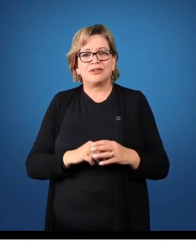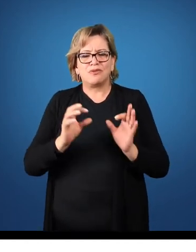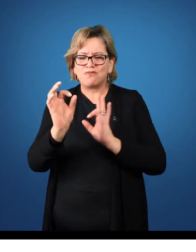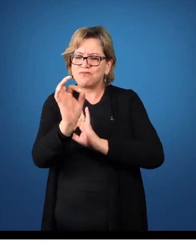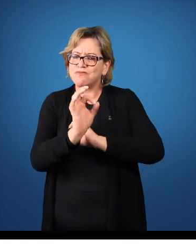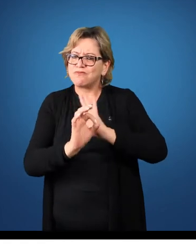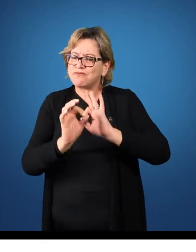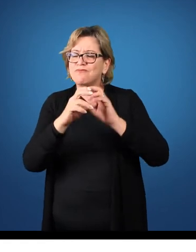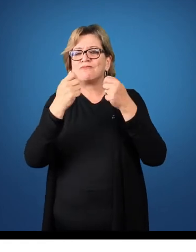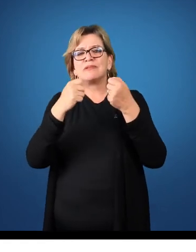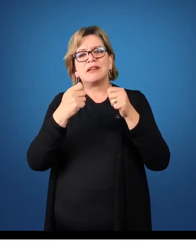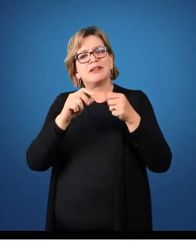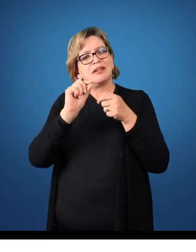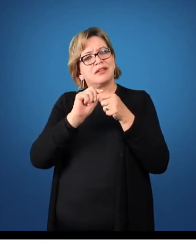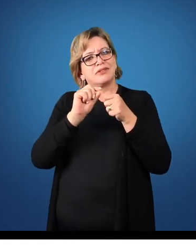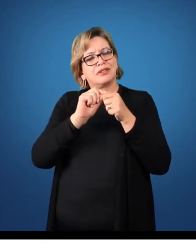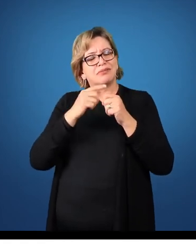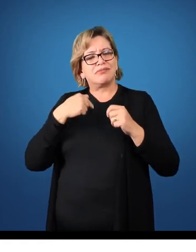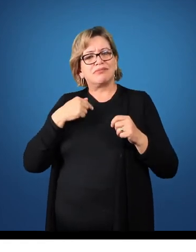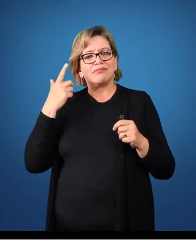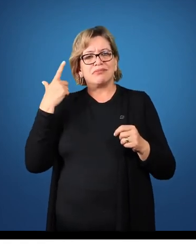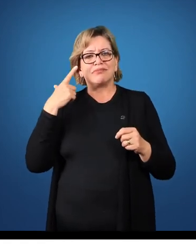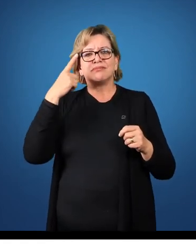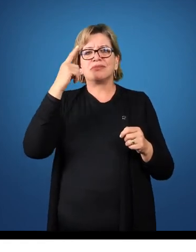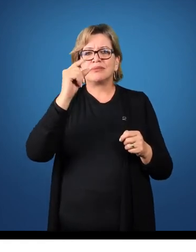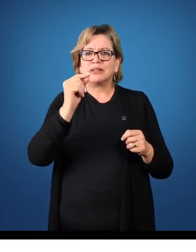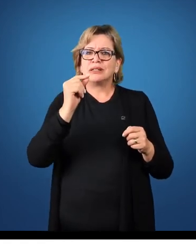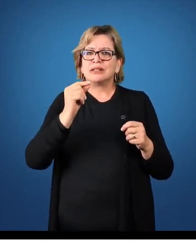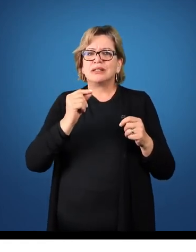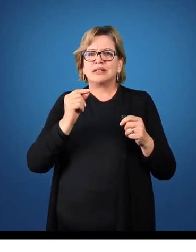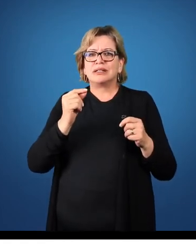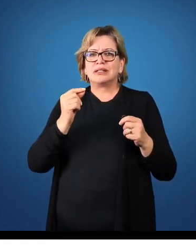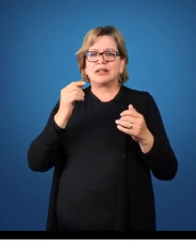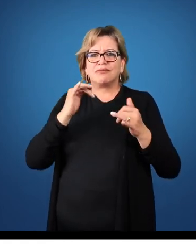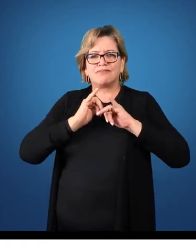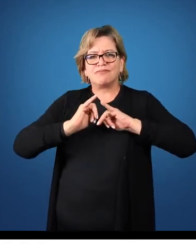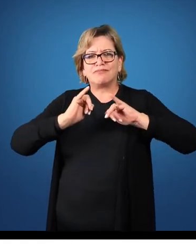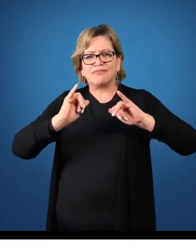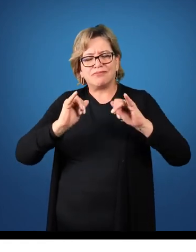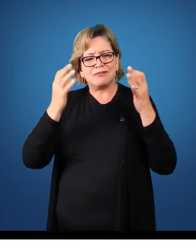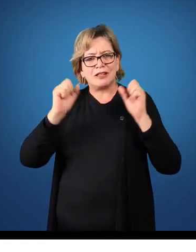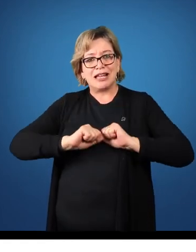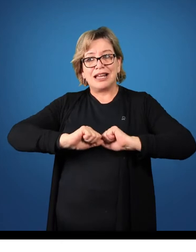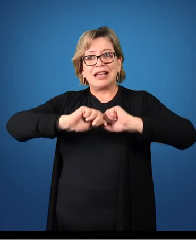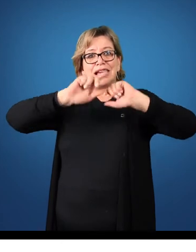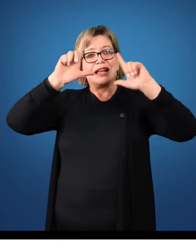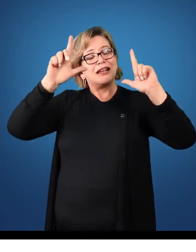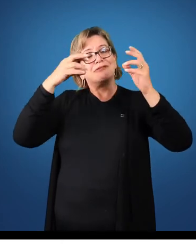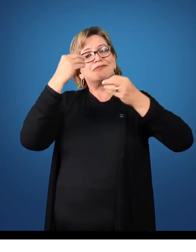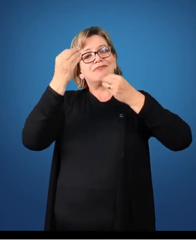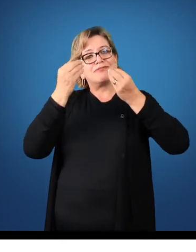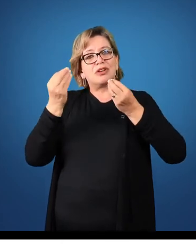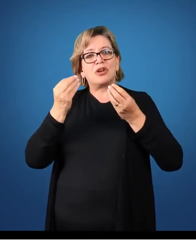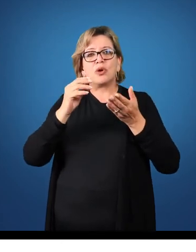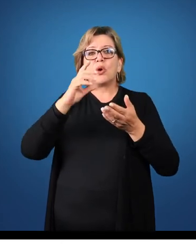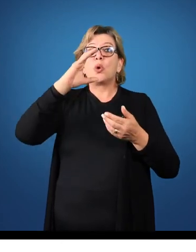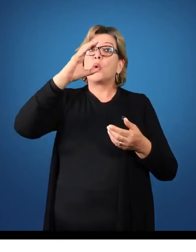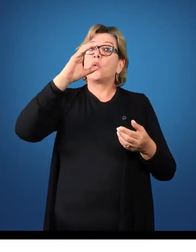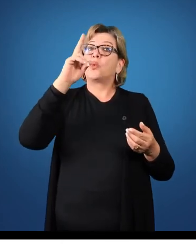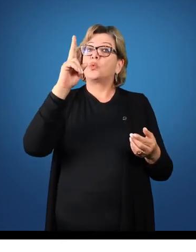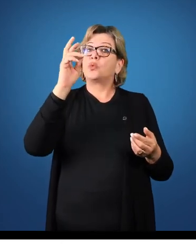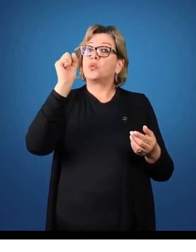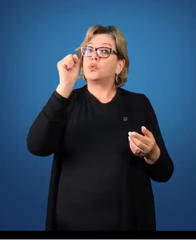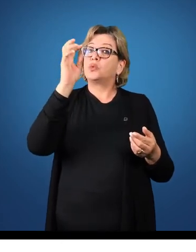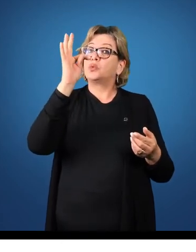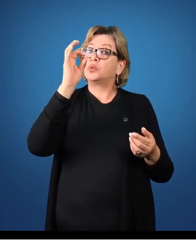ajustes são necessários para que eu consiga a informação plena de qual foi o custo e despesa